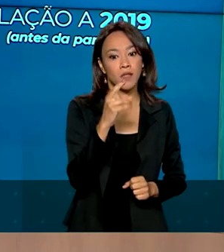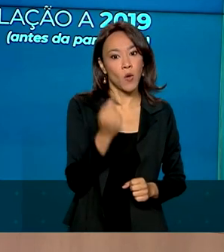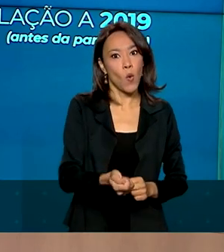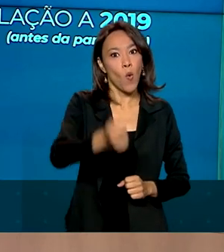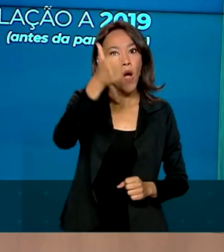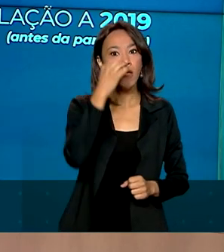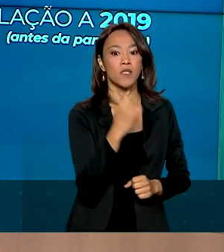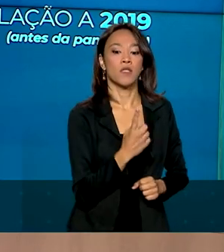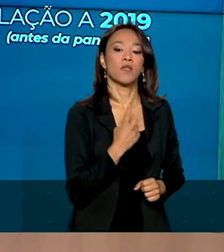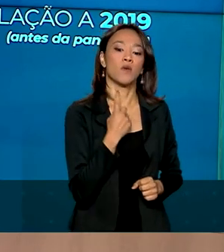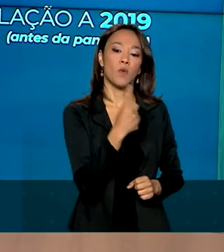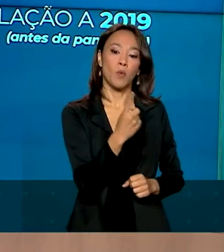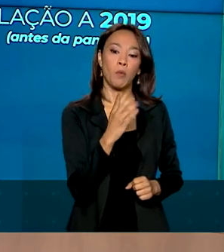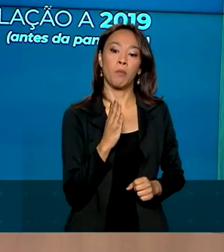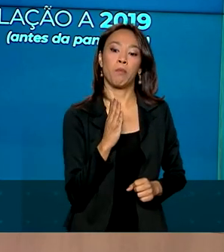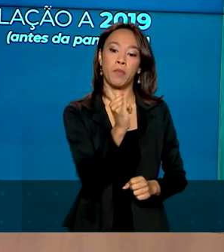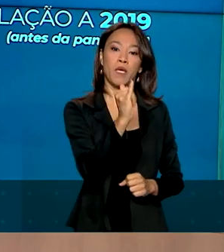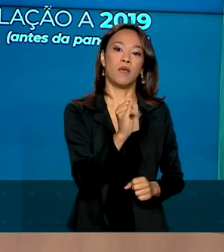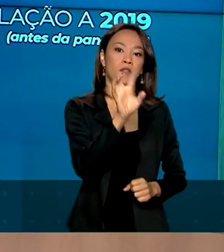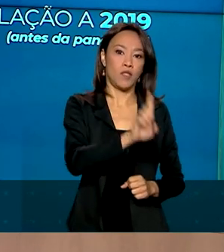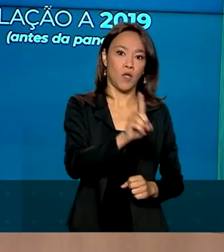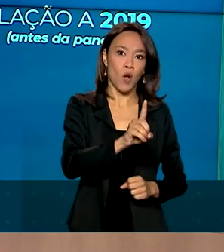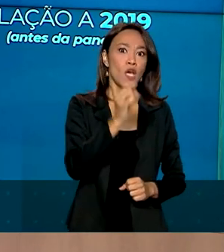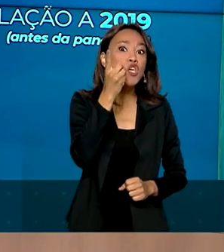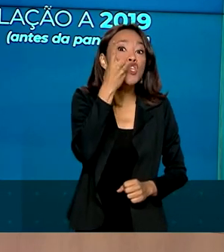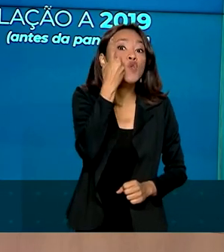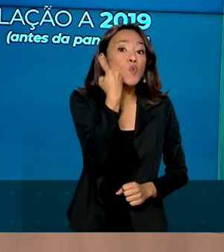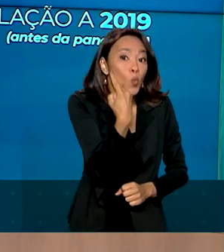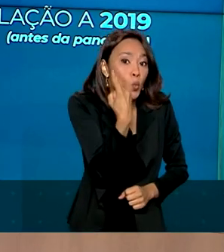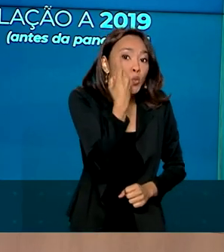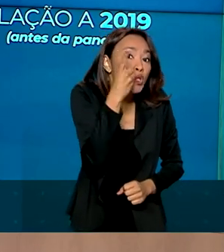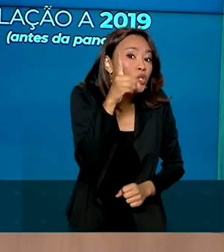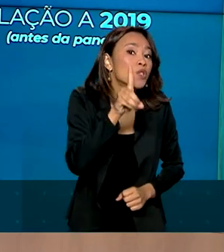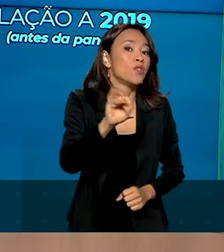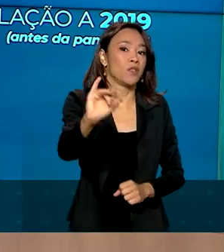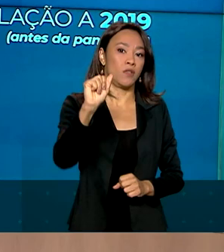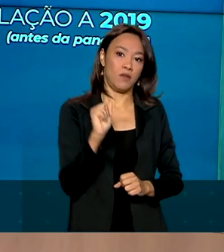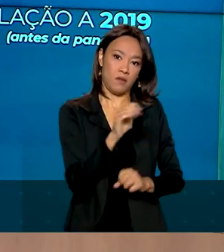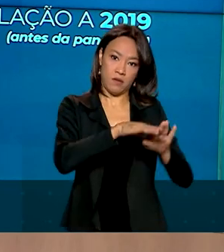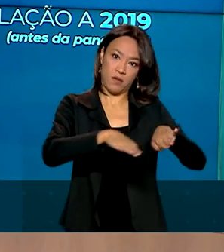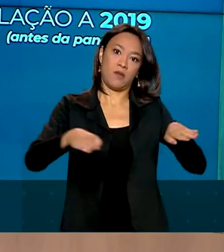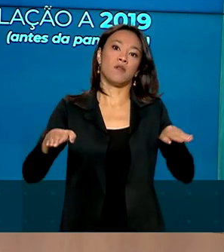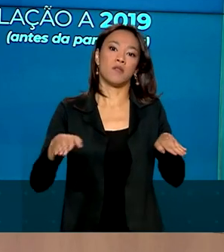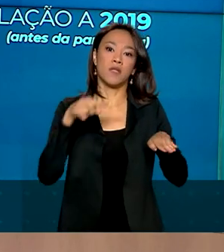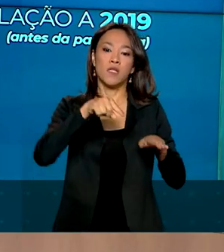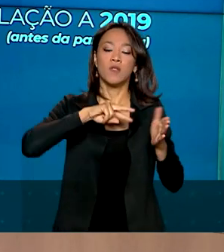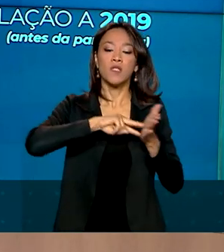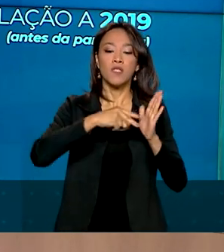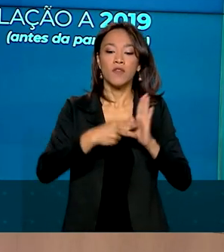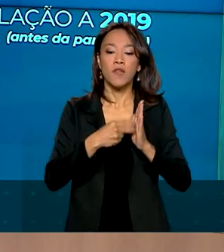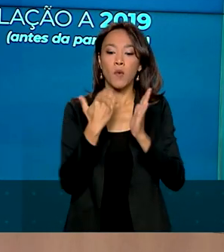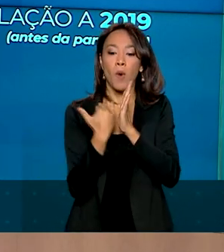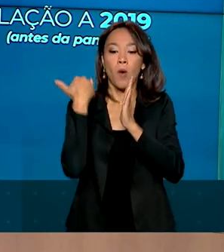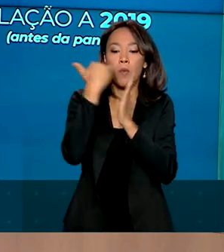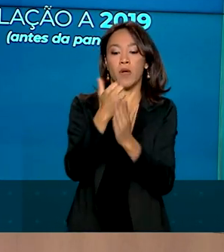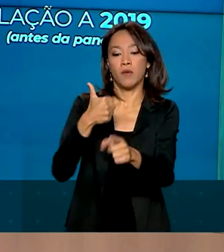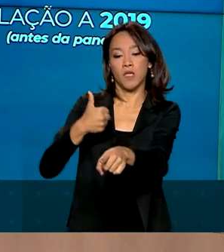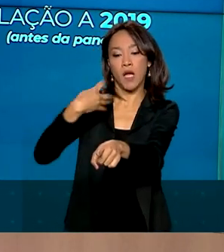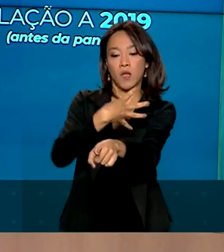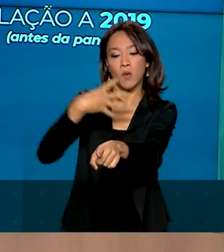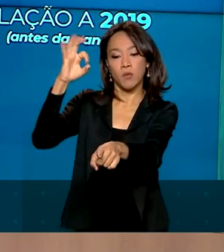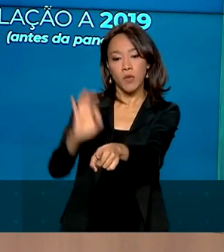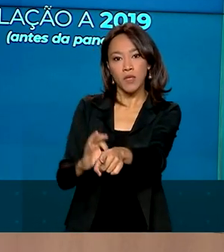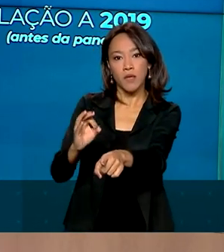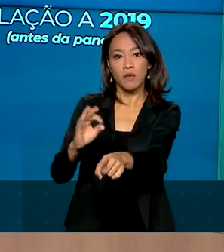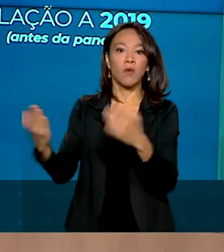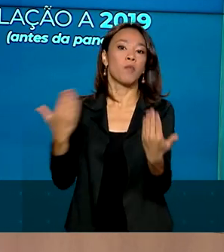quase um bilhão e meio de dólares apenas em um dia, apenas um dia da criança, o que representa um aumento de 14% em relação ao